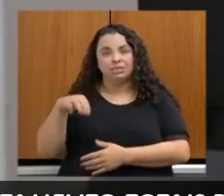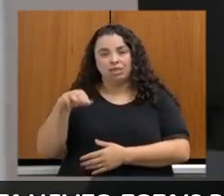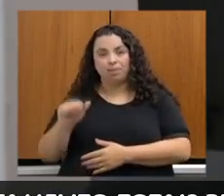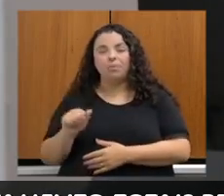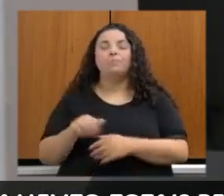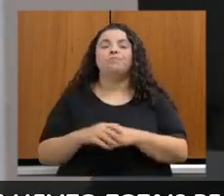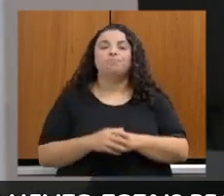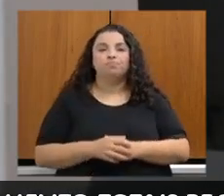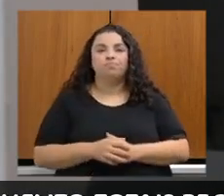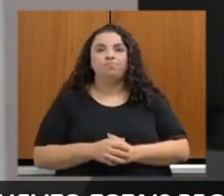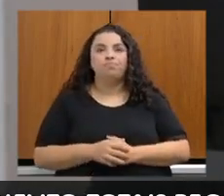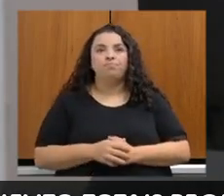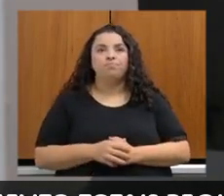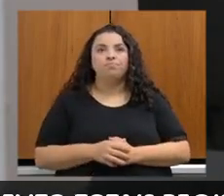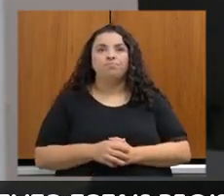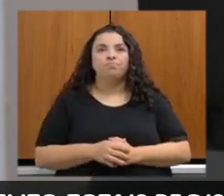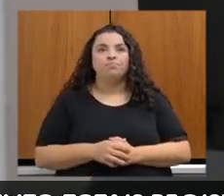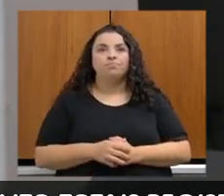acompanham.